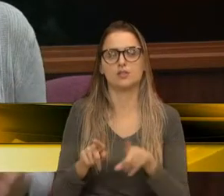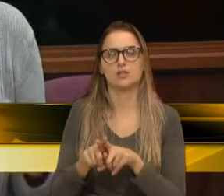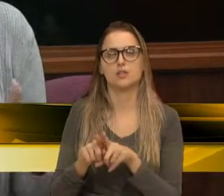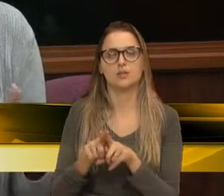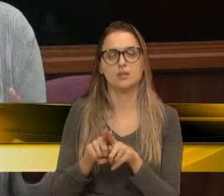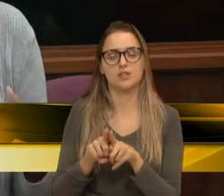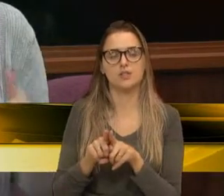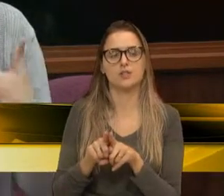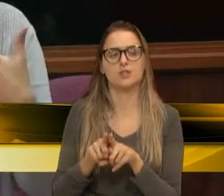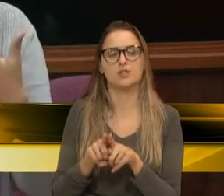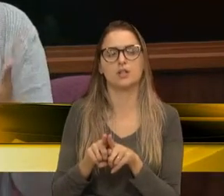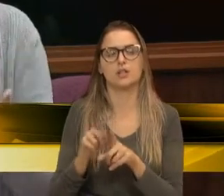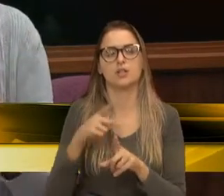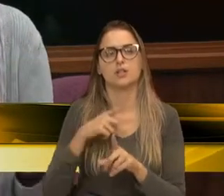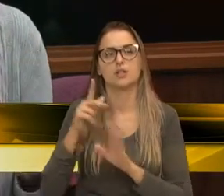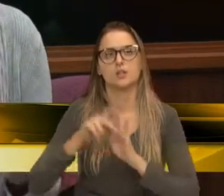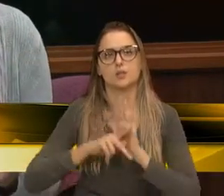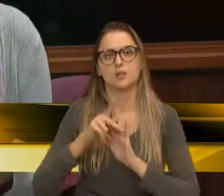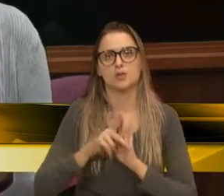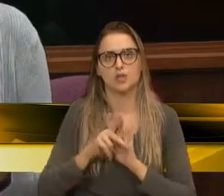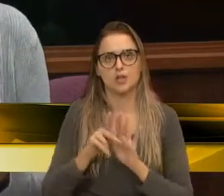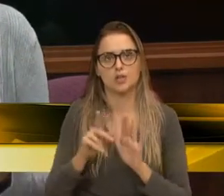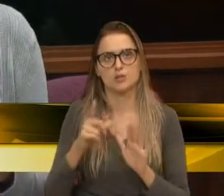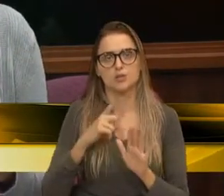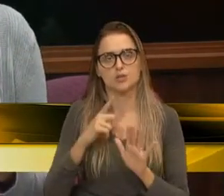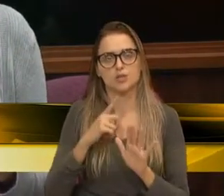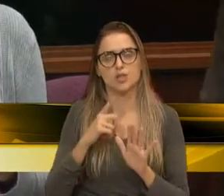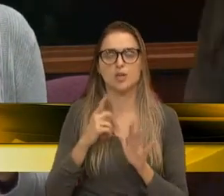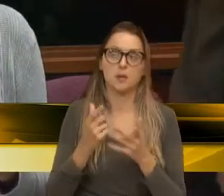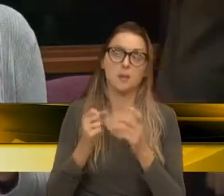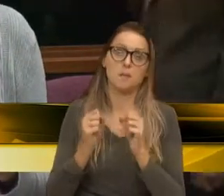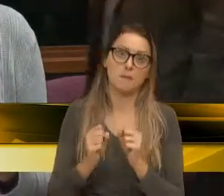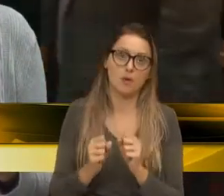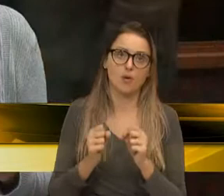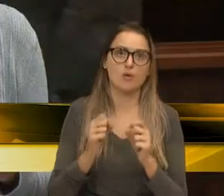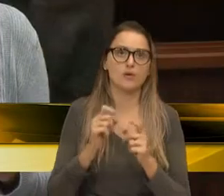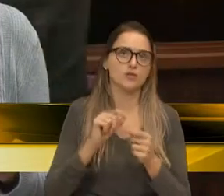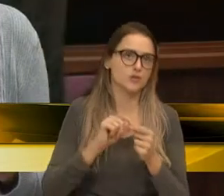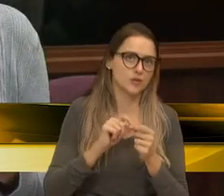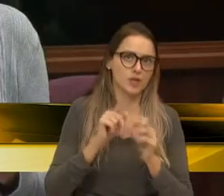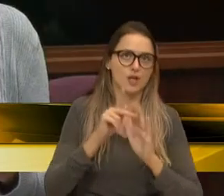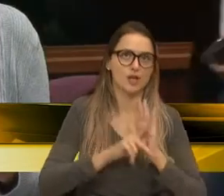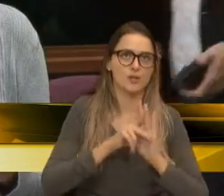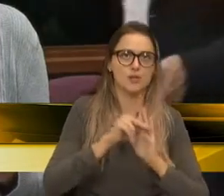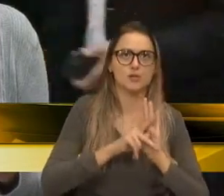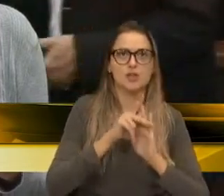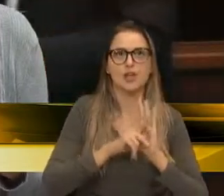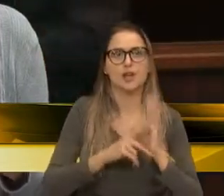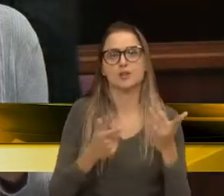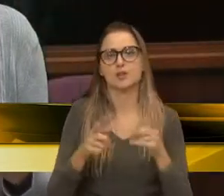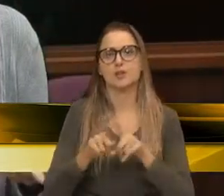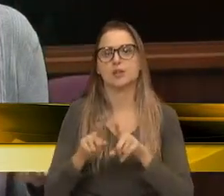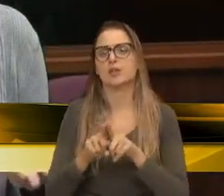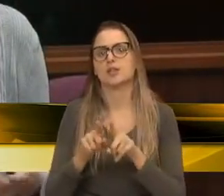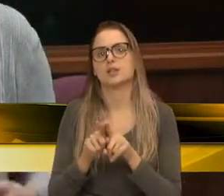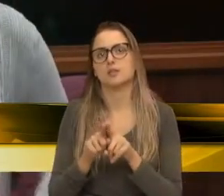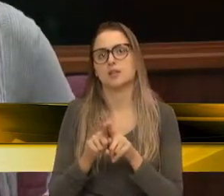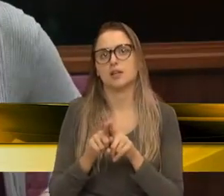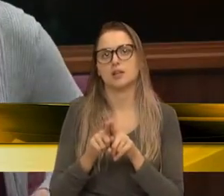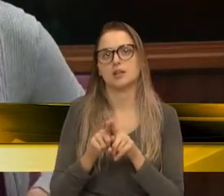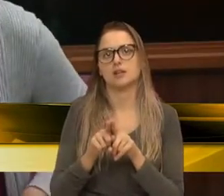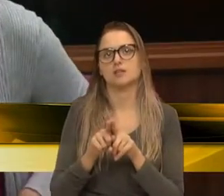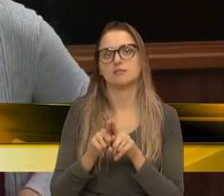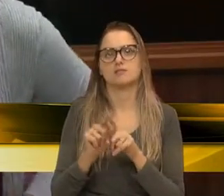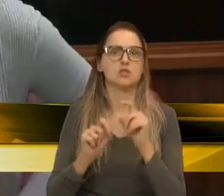a gente pode fazer projetos de revitalização de parques, a gente pode fazer projetos até de iniciativa na